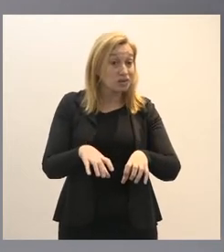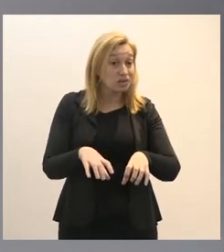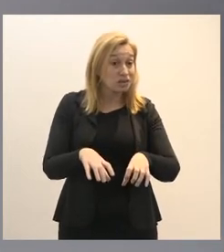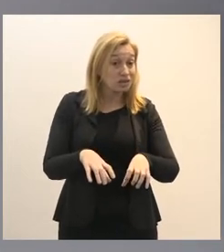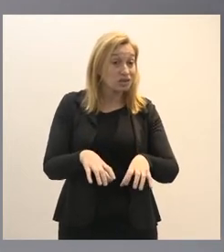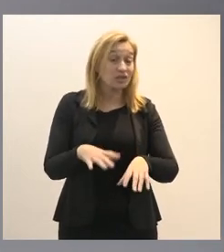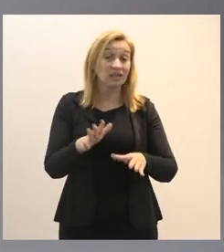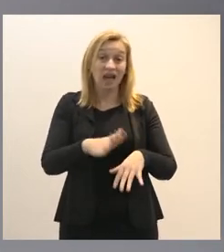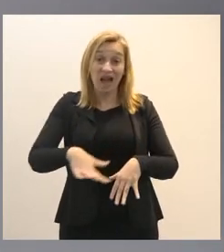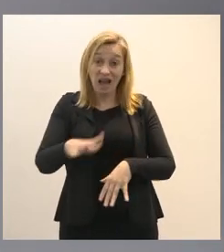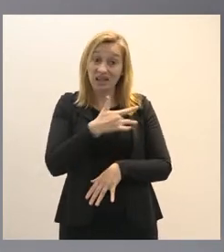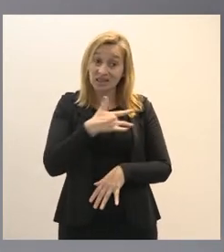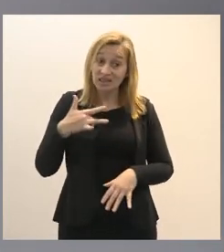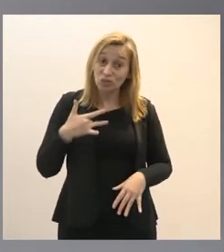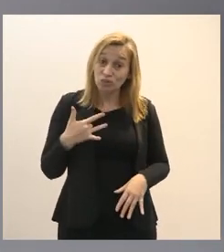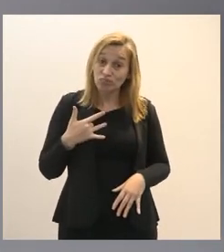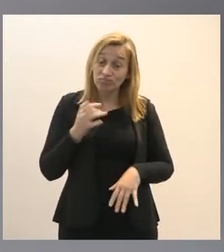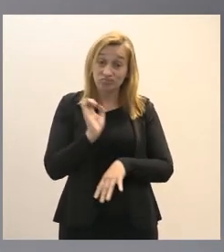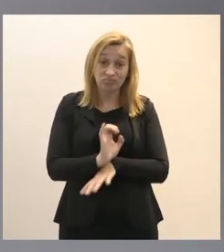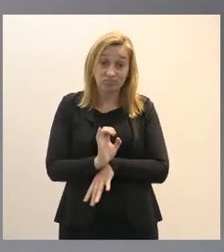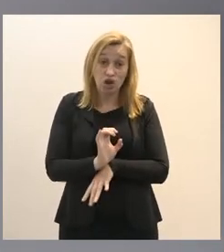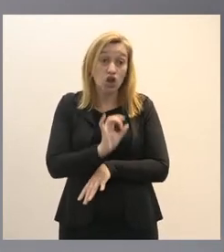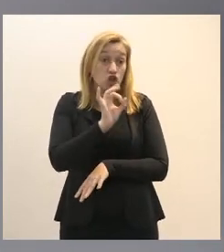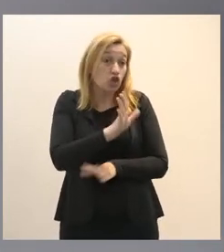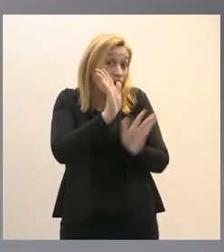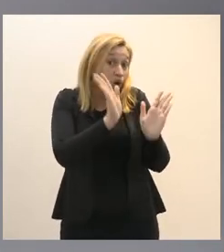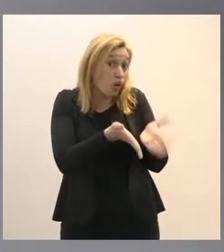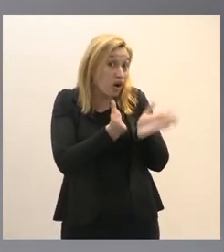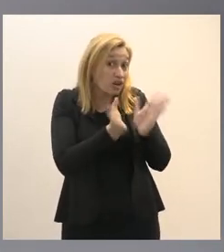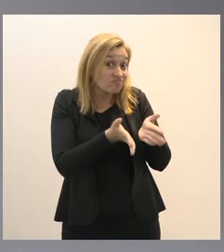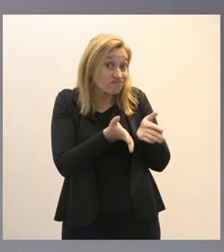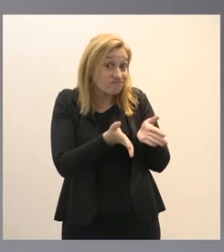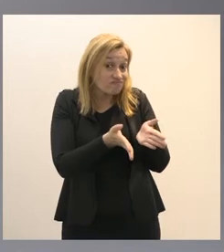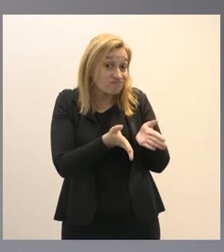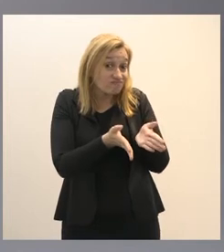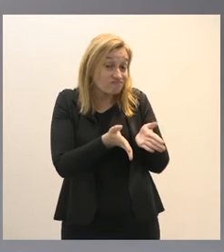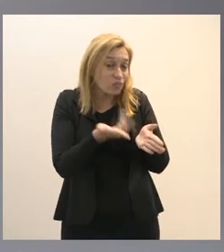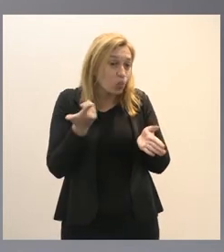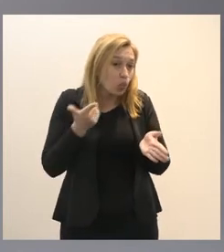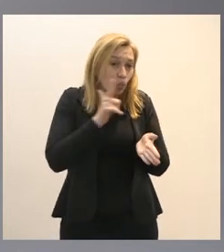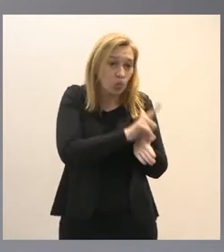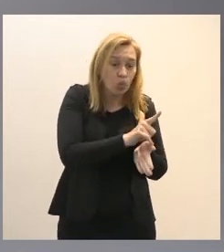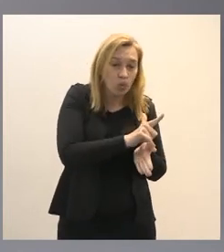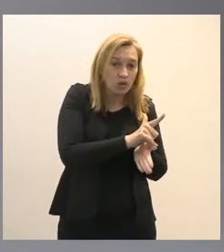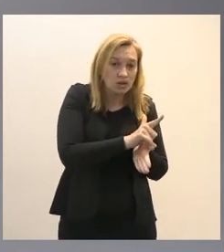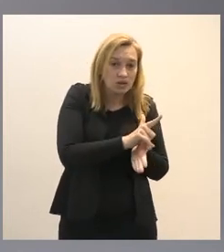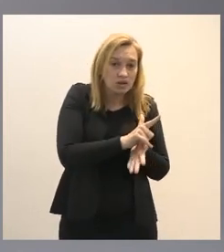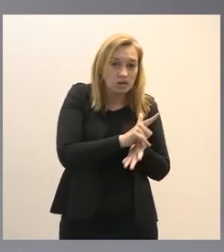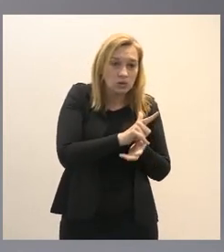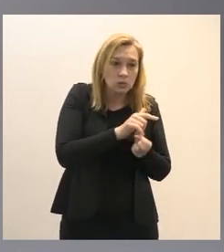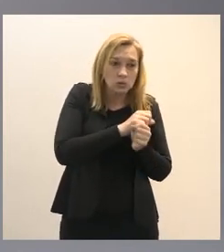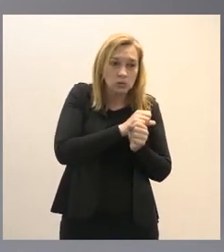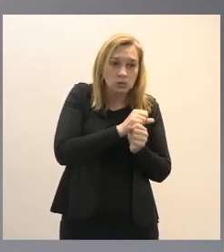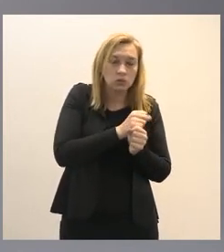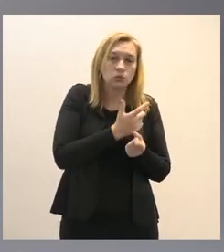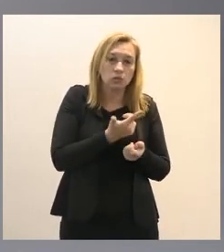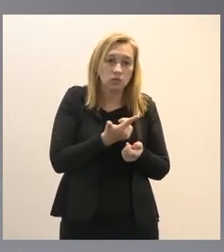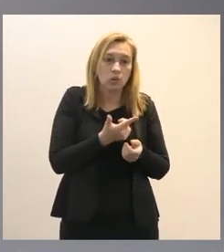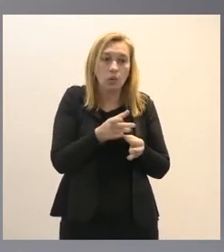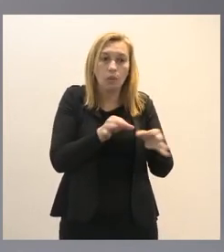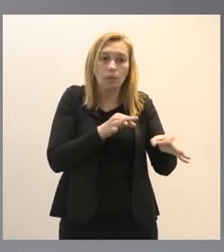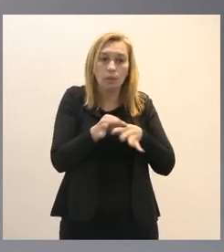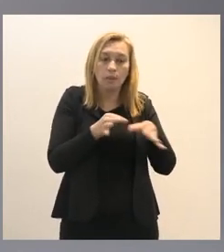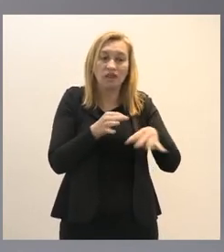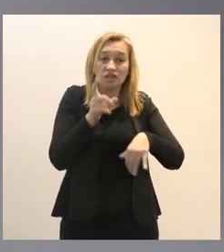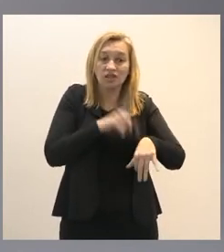da saúde estadual somente agora conseguiram a duras penas um plano de